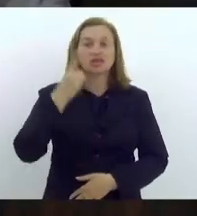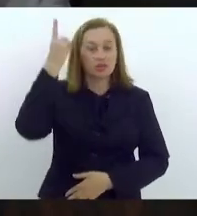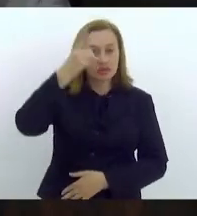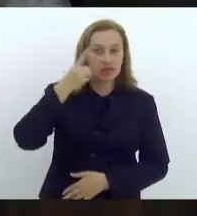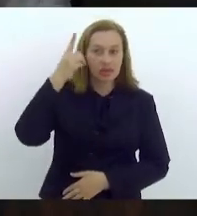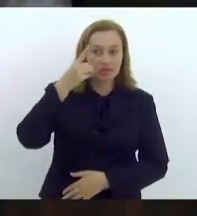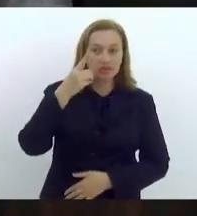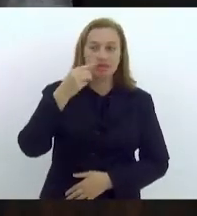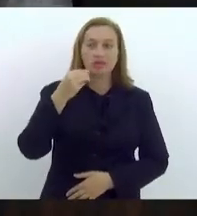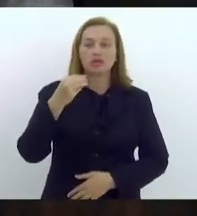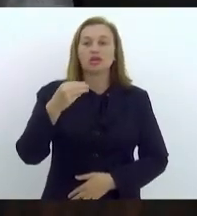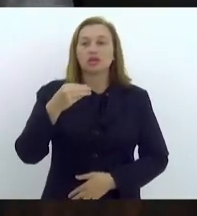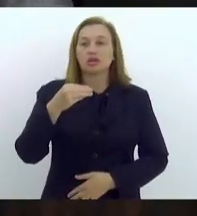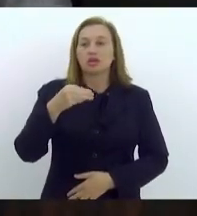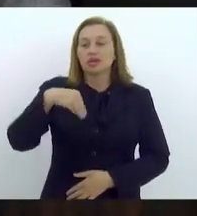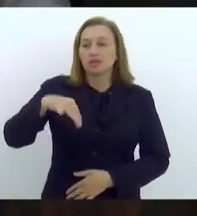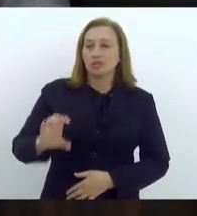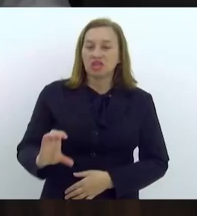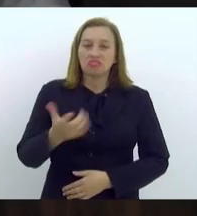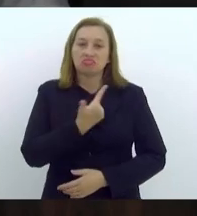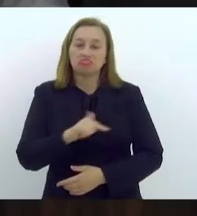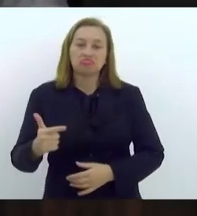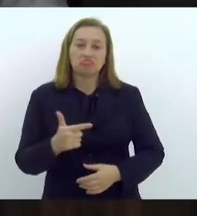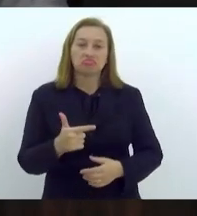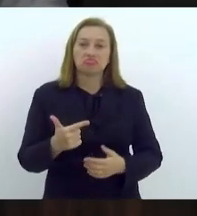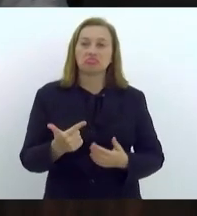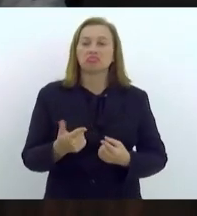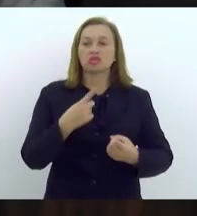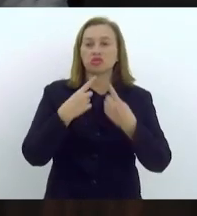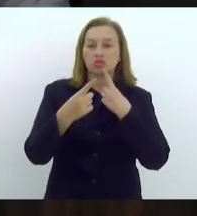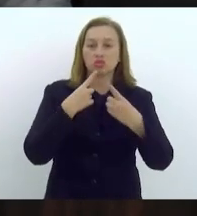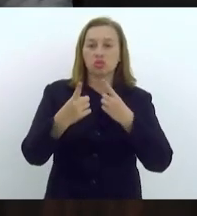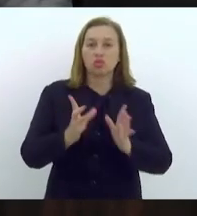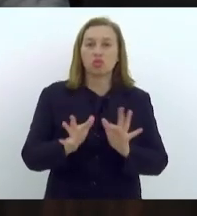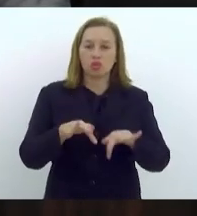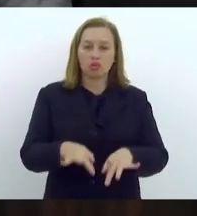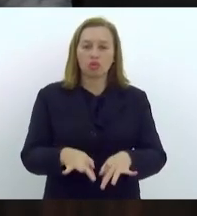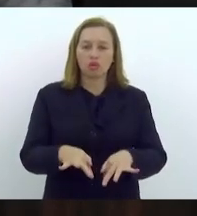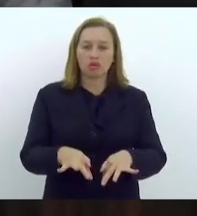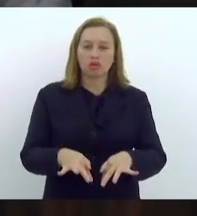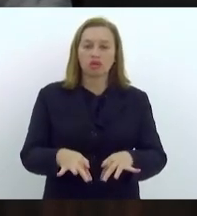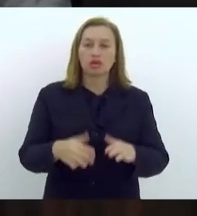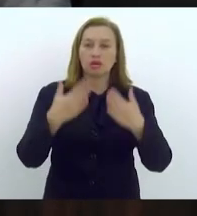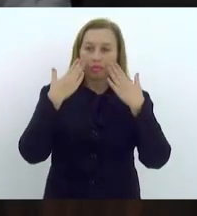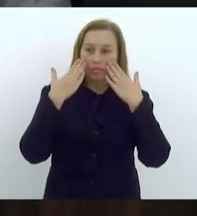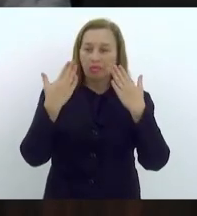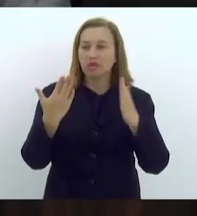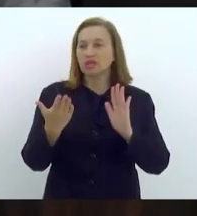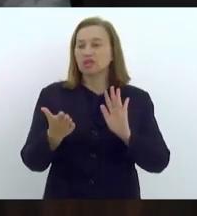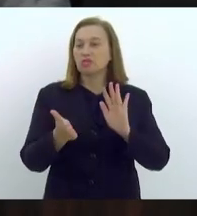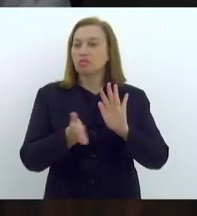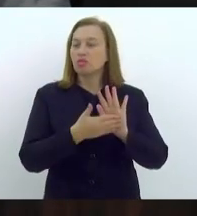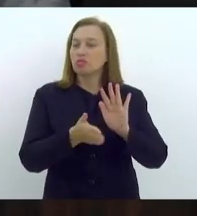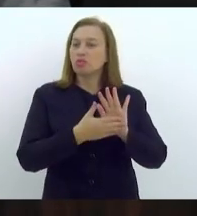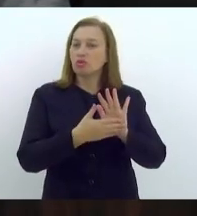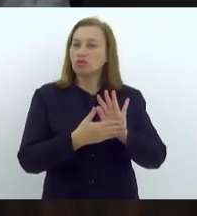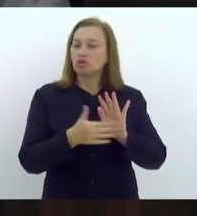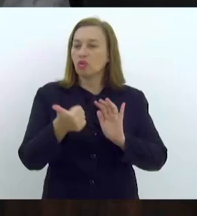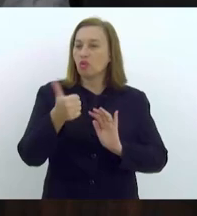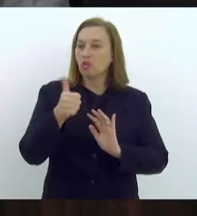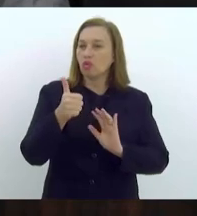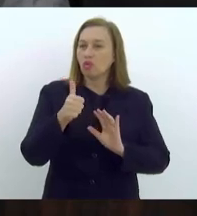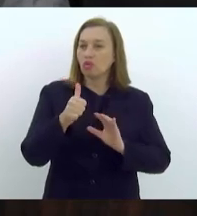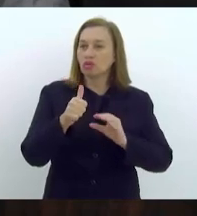Mink. Não havendo mais quem queira discutir, encerrada a discussão, a presente proposta recebeu 11